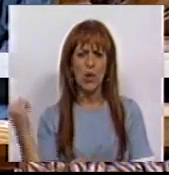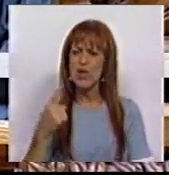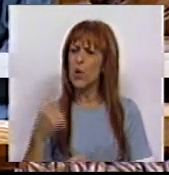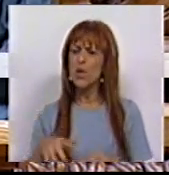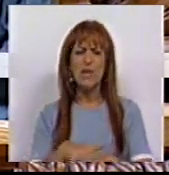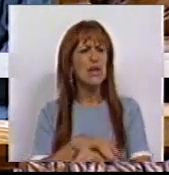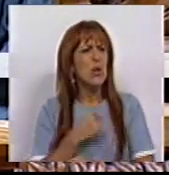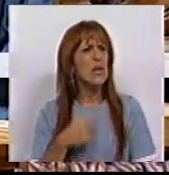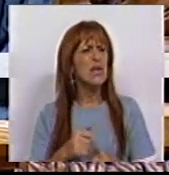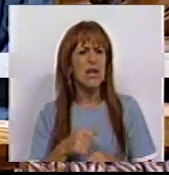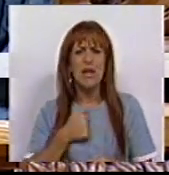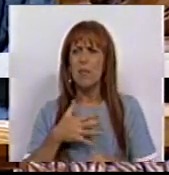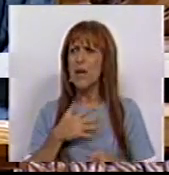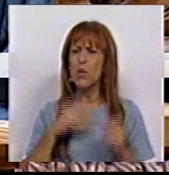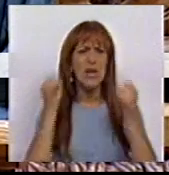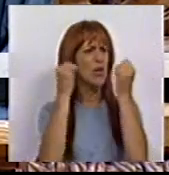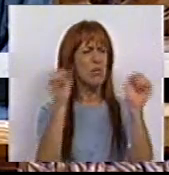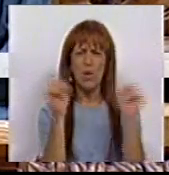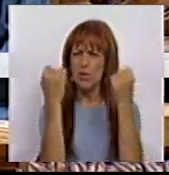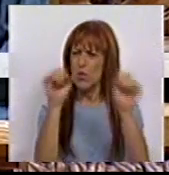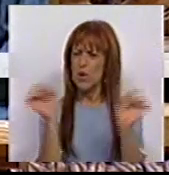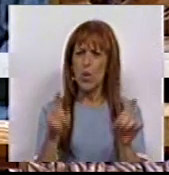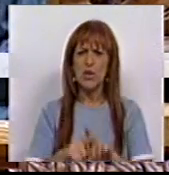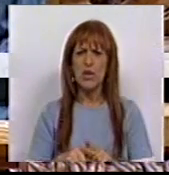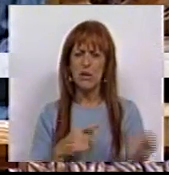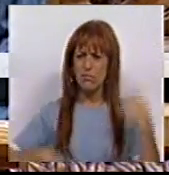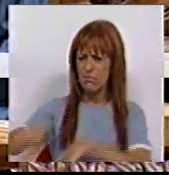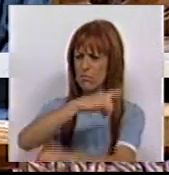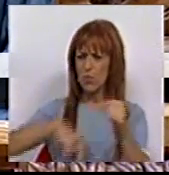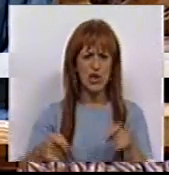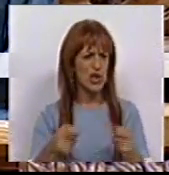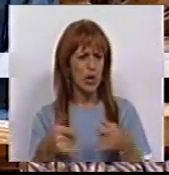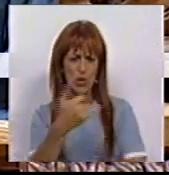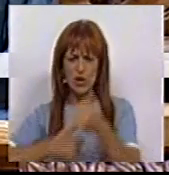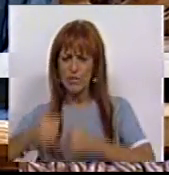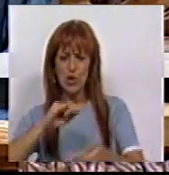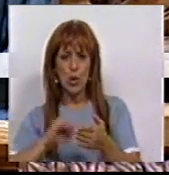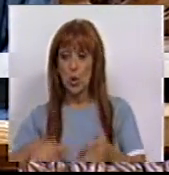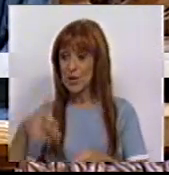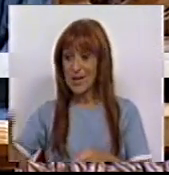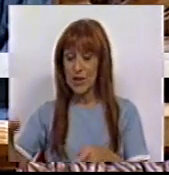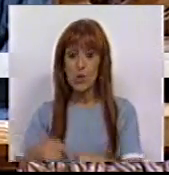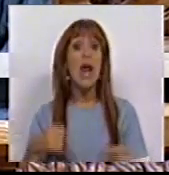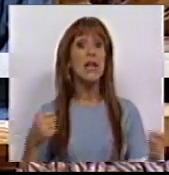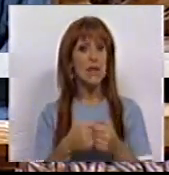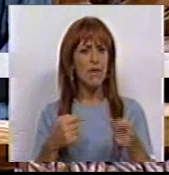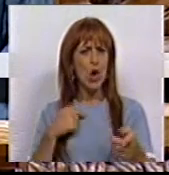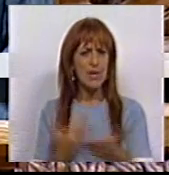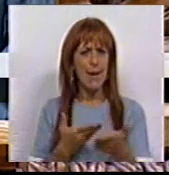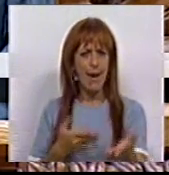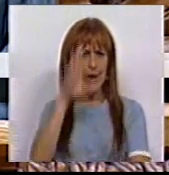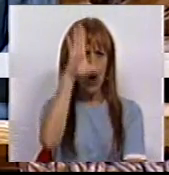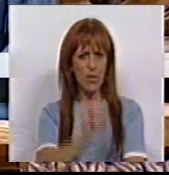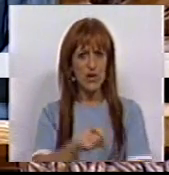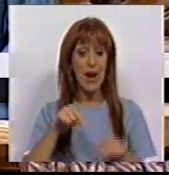administrações, de empresas autónomas sem autonomia, de portas giratórias, de gestores e contratos externos. É esse o desafio que deixamos